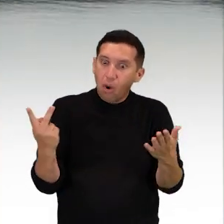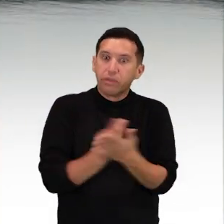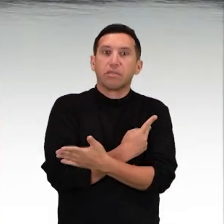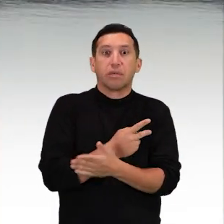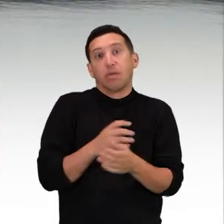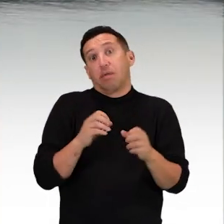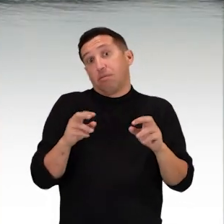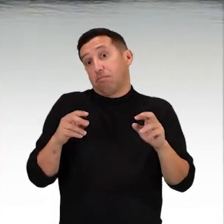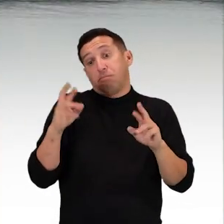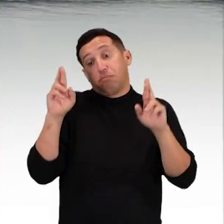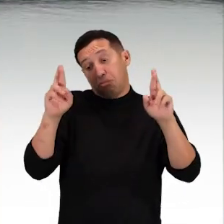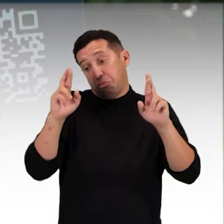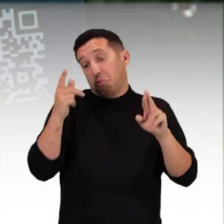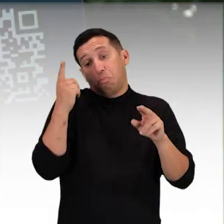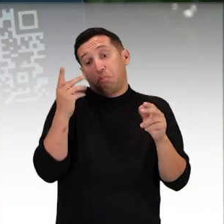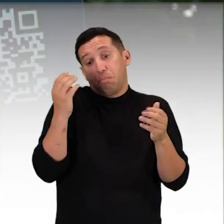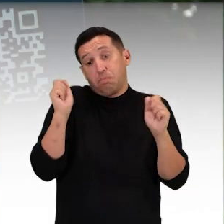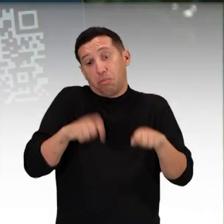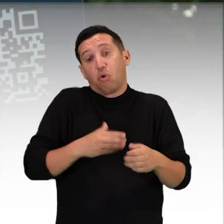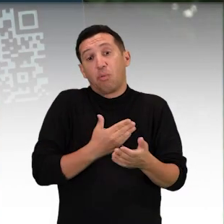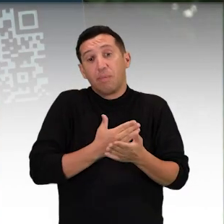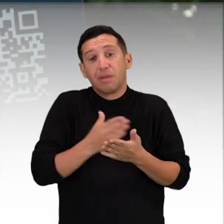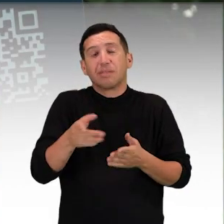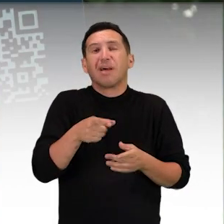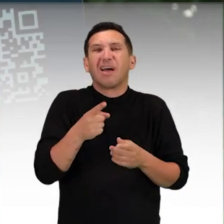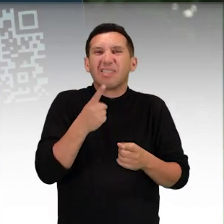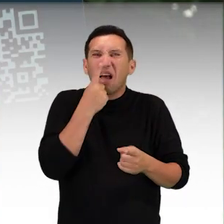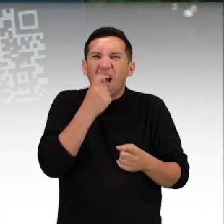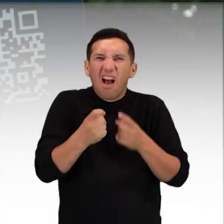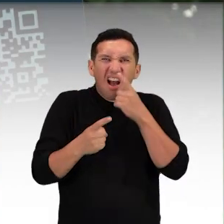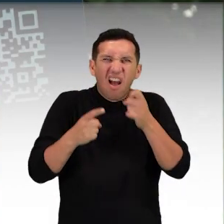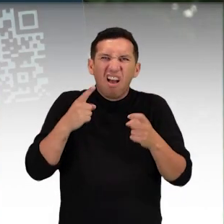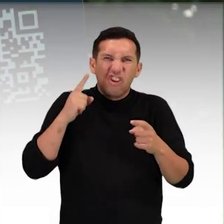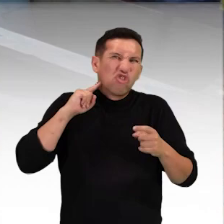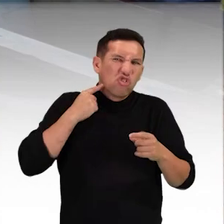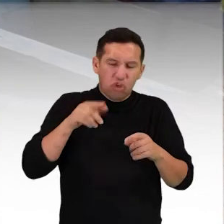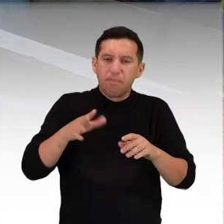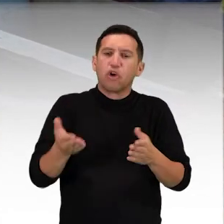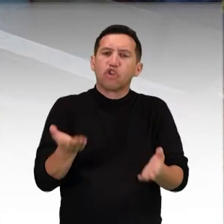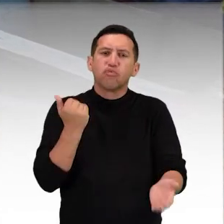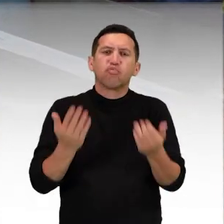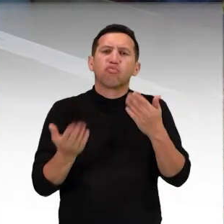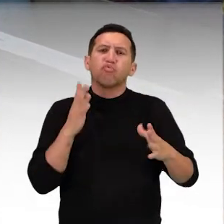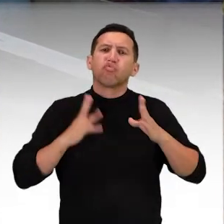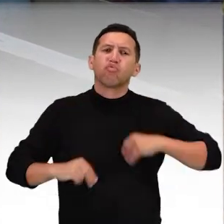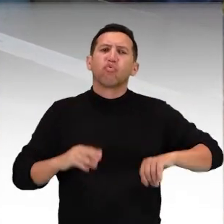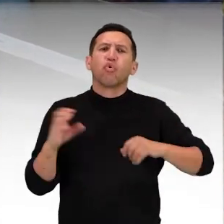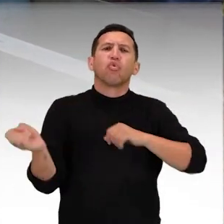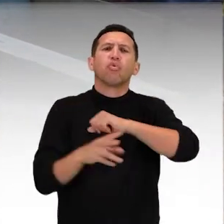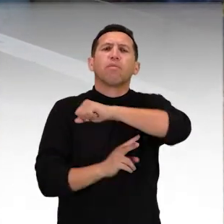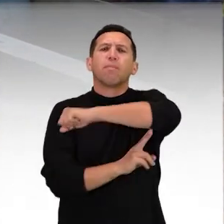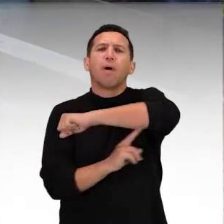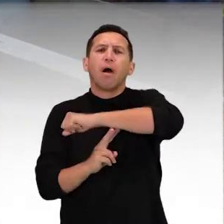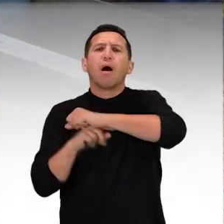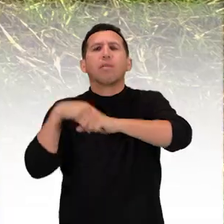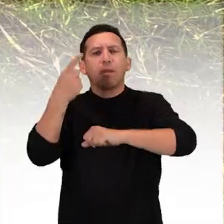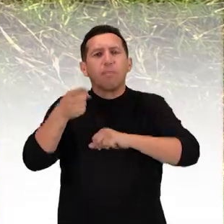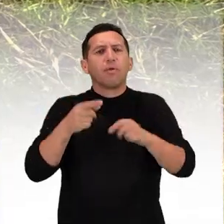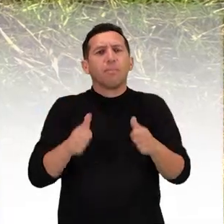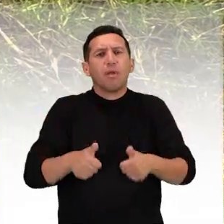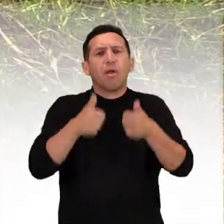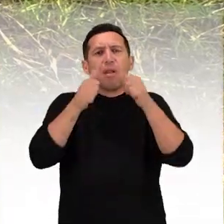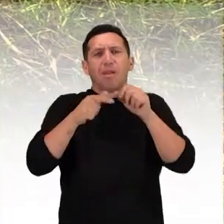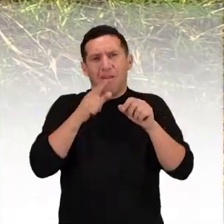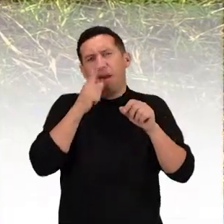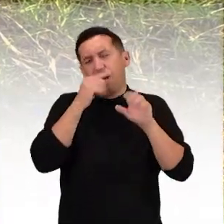agora está para acontecer. E que a gente possa começar esse processo de despoluição dessa Lagoa de maneira efetiva, com uma nova ponte e